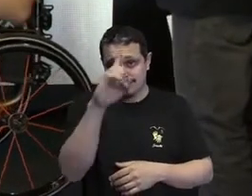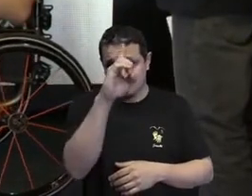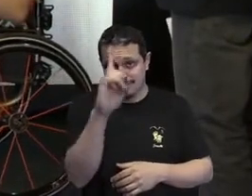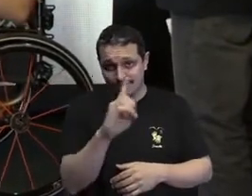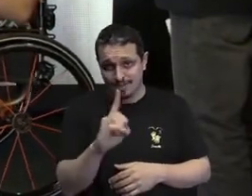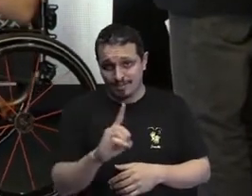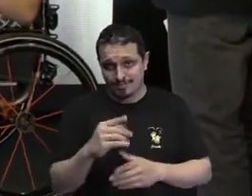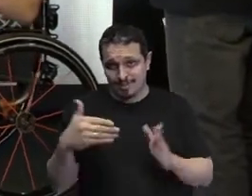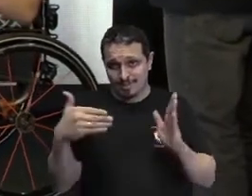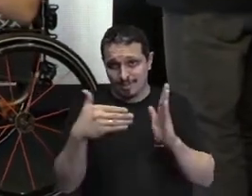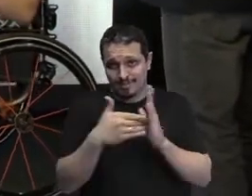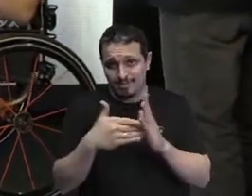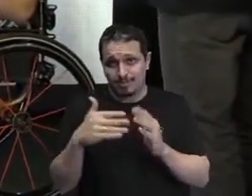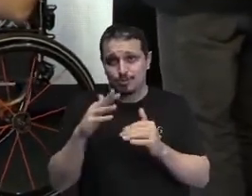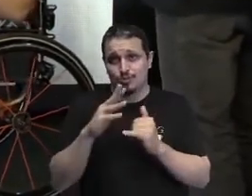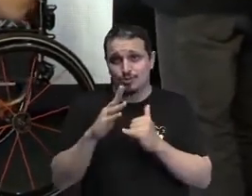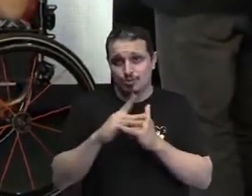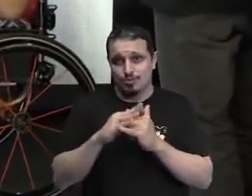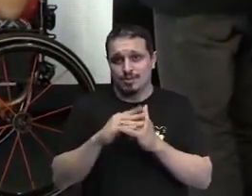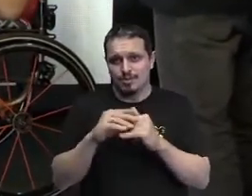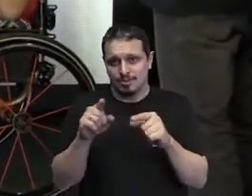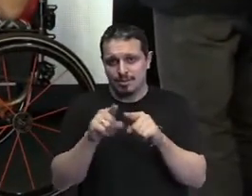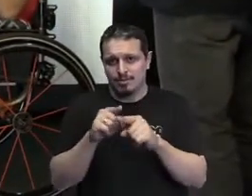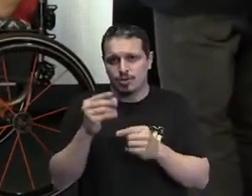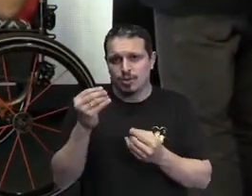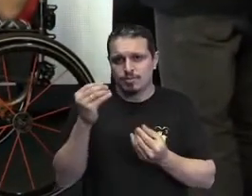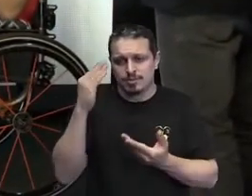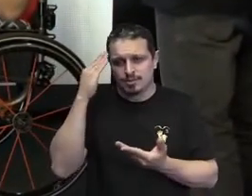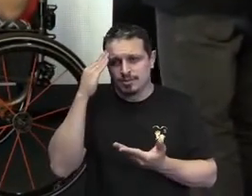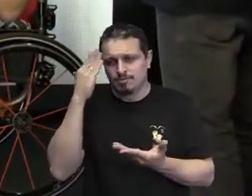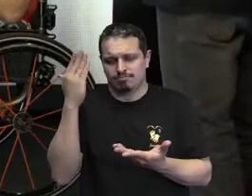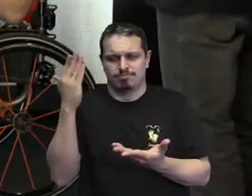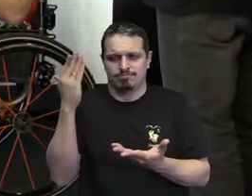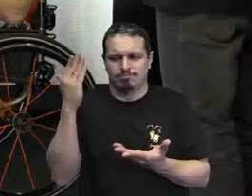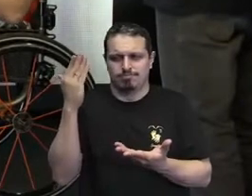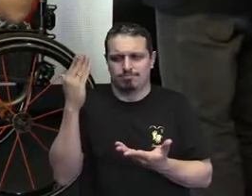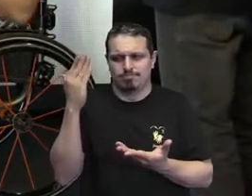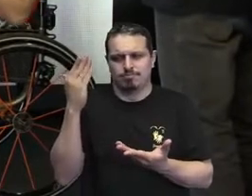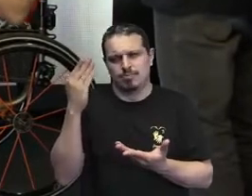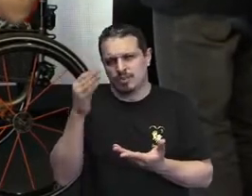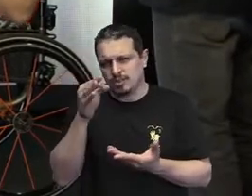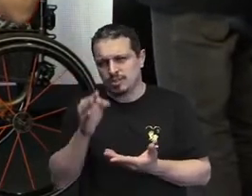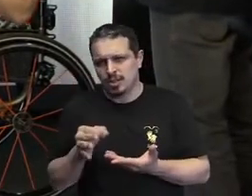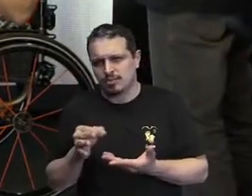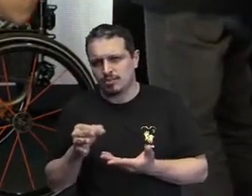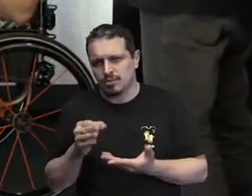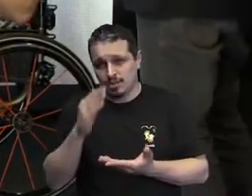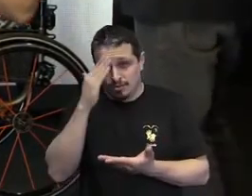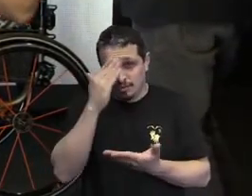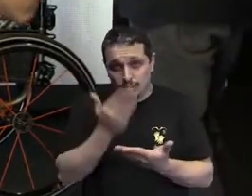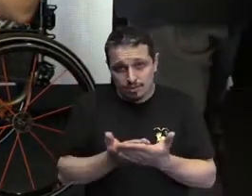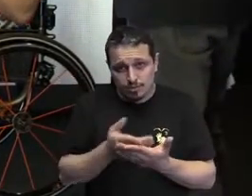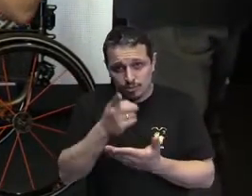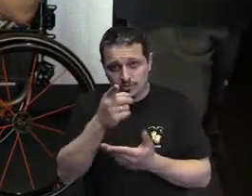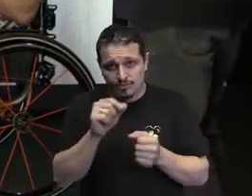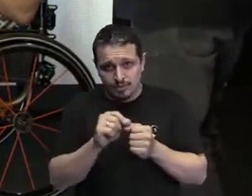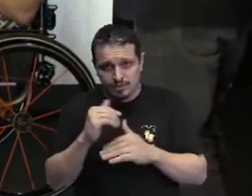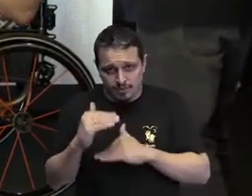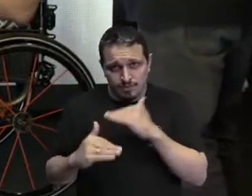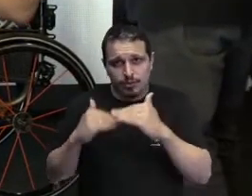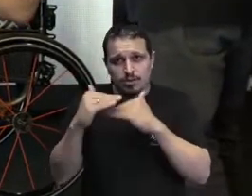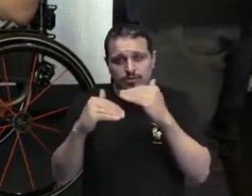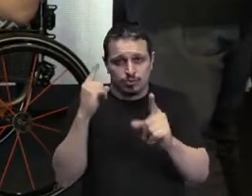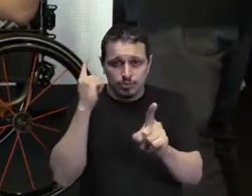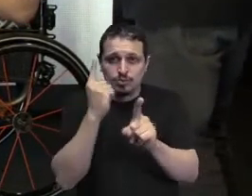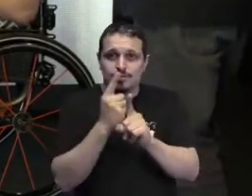canal no YouTube, né? Porque acho que isso... Acho que talvez tenha feito parte do processo de se descobrir, né?